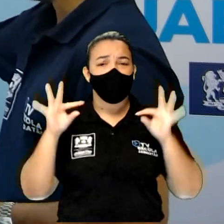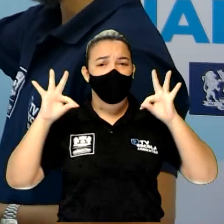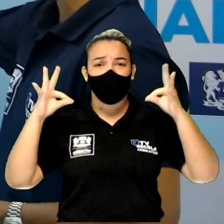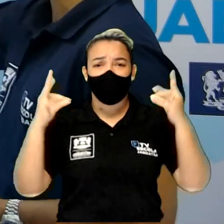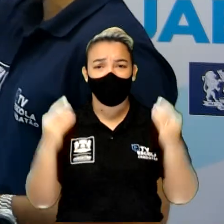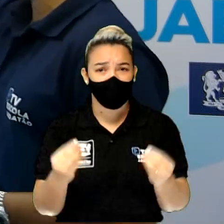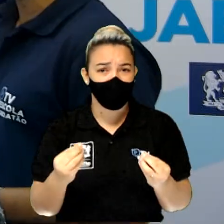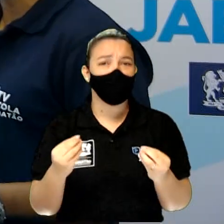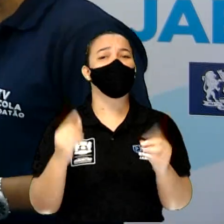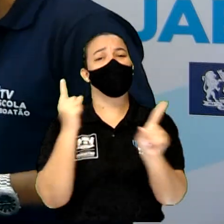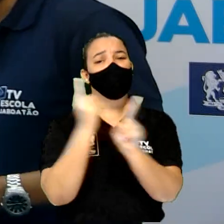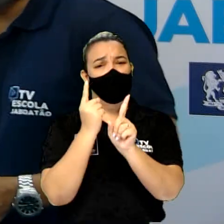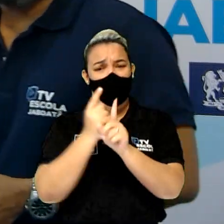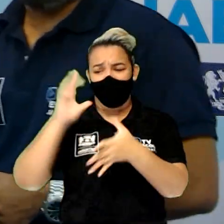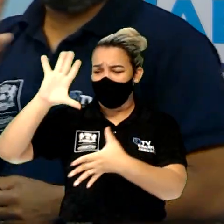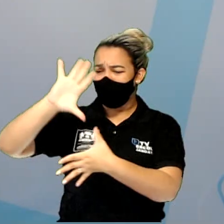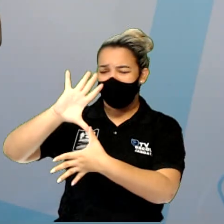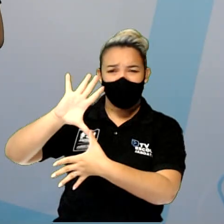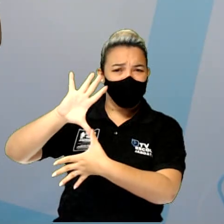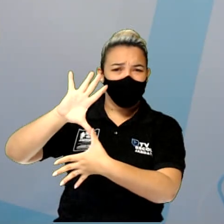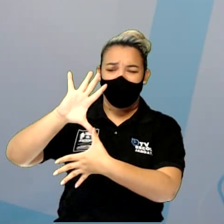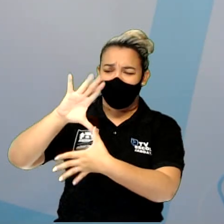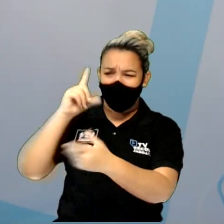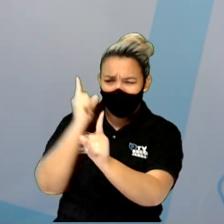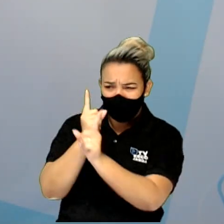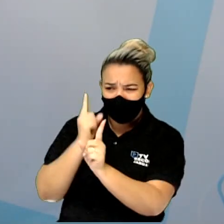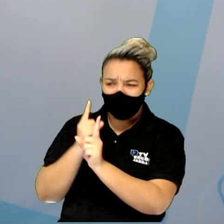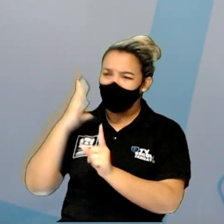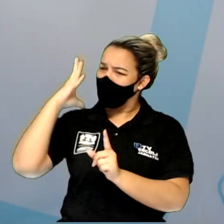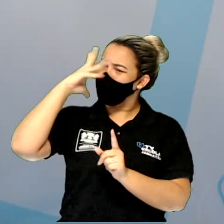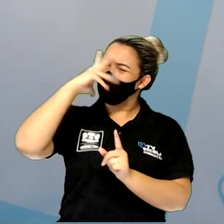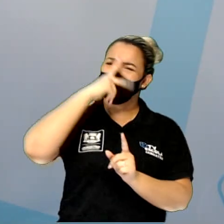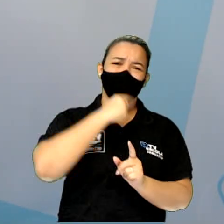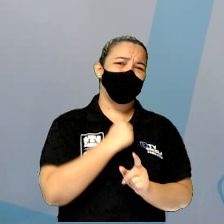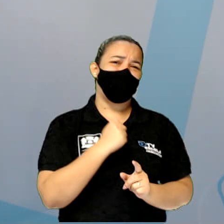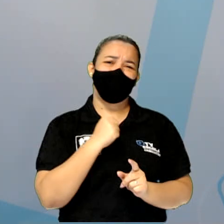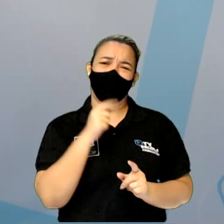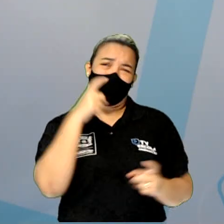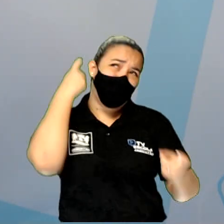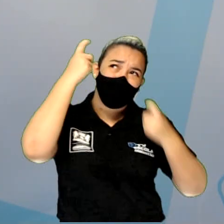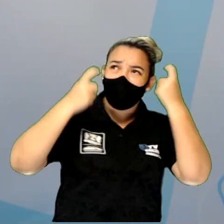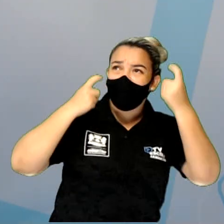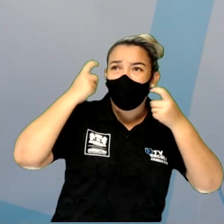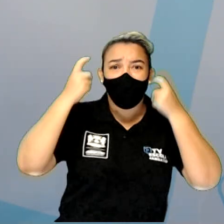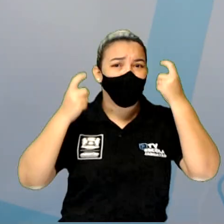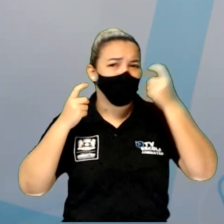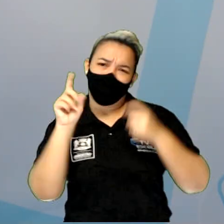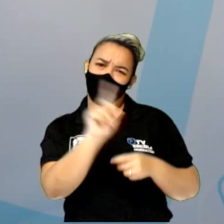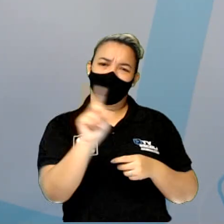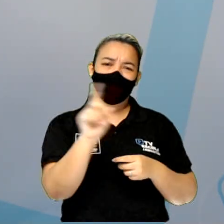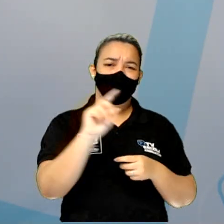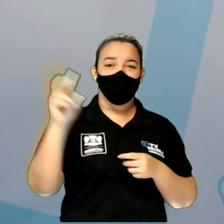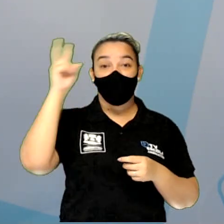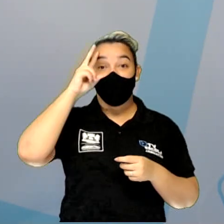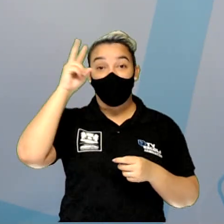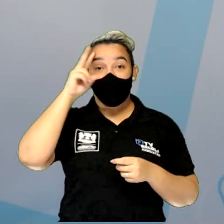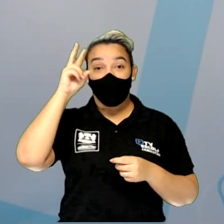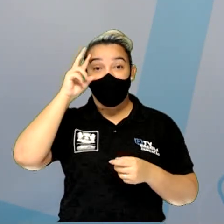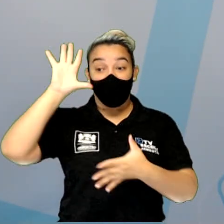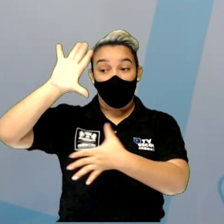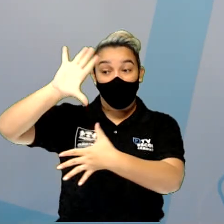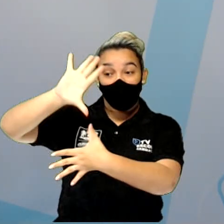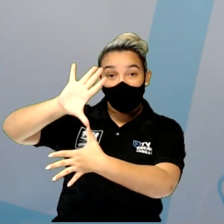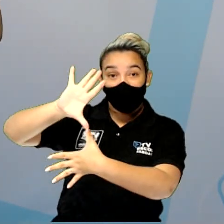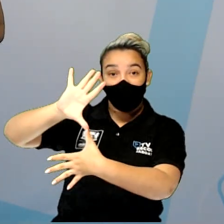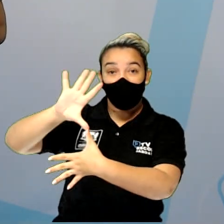identificado no mapa, muito bonitinho para vocês. Ok? Não há com o que se preocupar. Dá uma revisada nisso aqui, dá uma olhada nisso aqui,